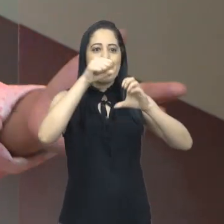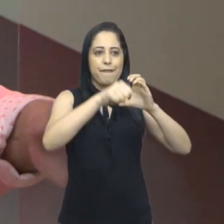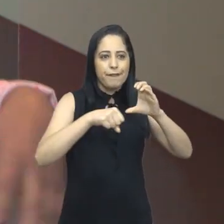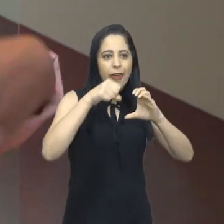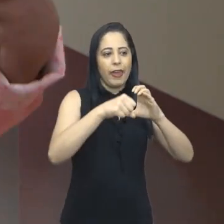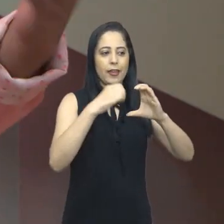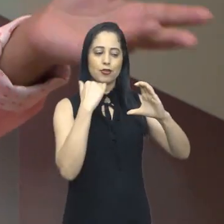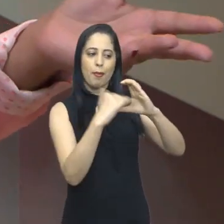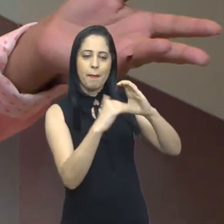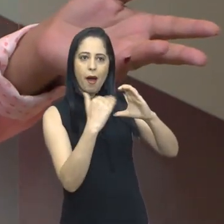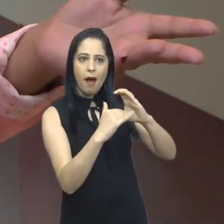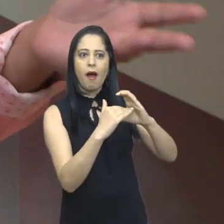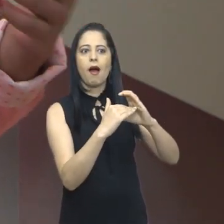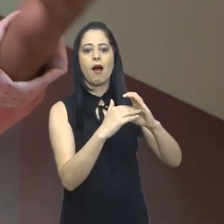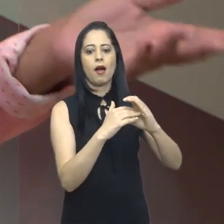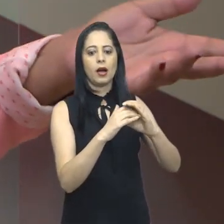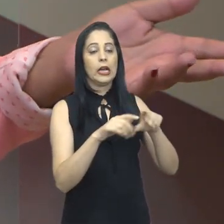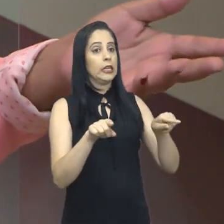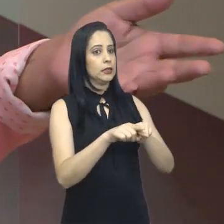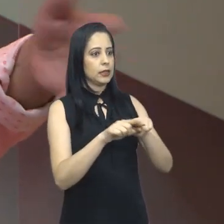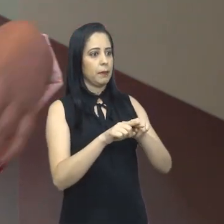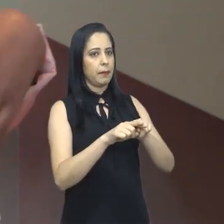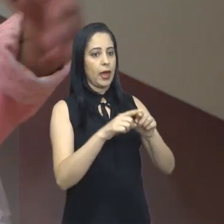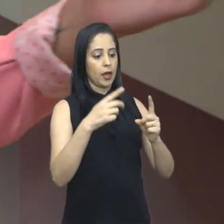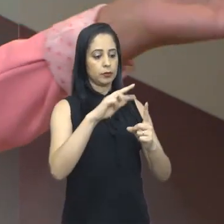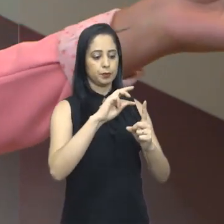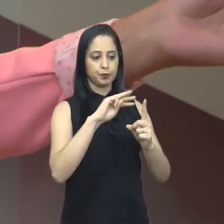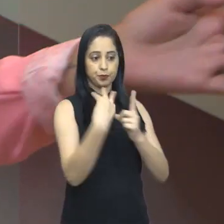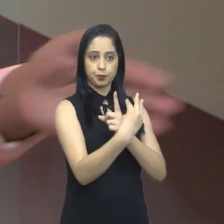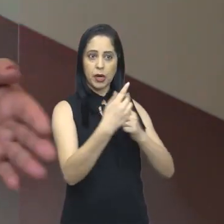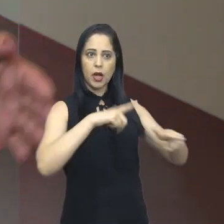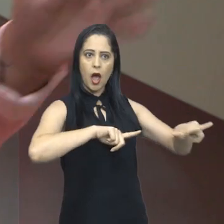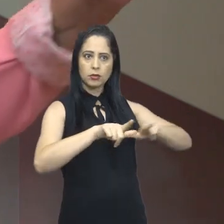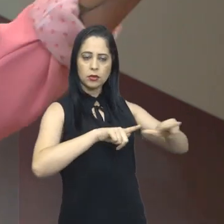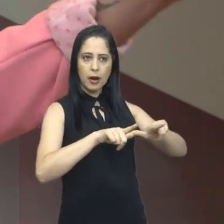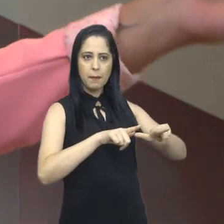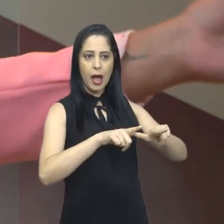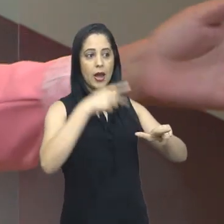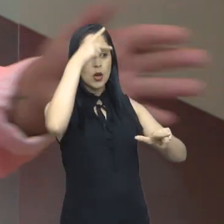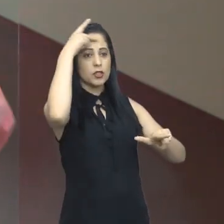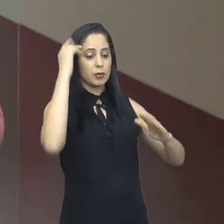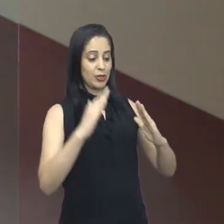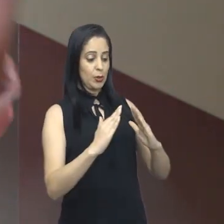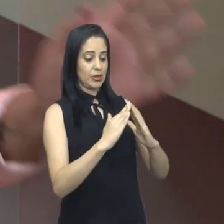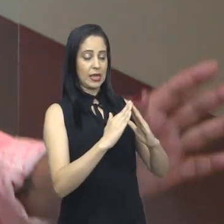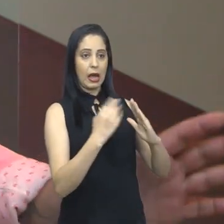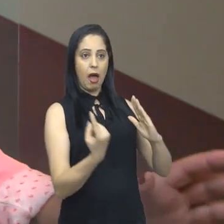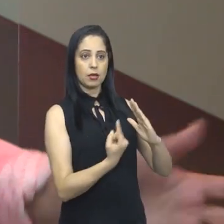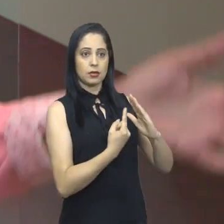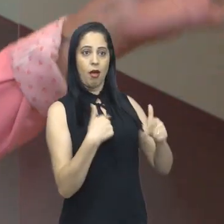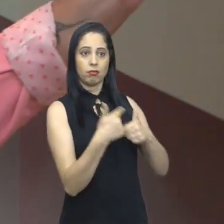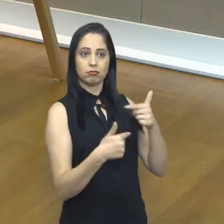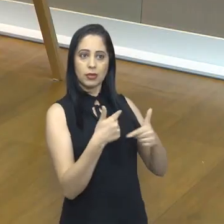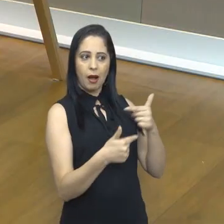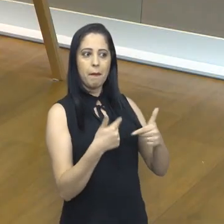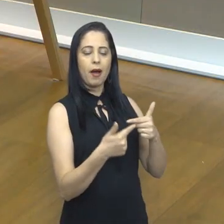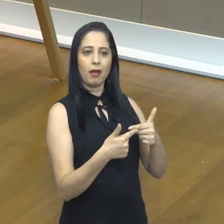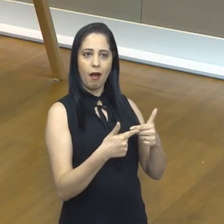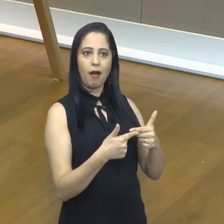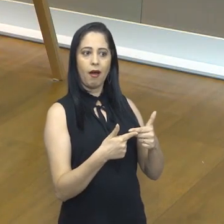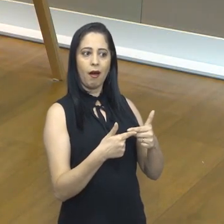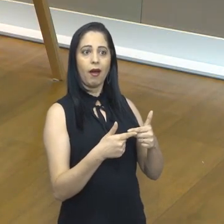para as crianças. O próprio trabalho mesmo, o mercado de trabalho. Muitas pessoas ficaram em home office e aí a empresa achou que realmente era bacana e isso